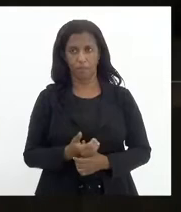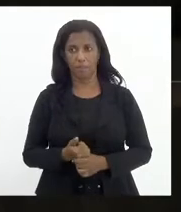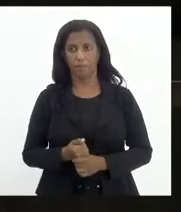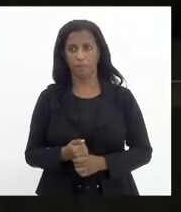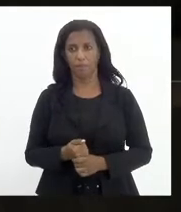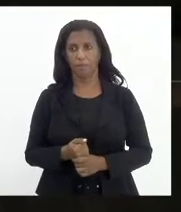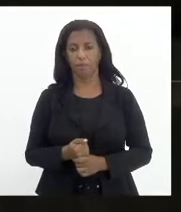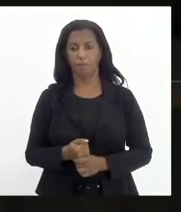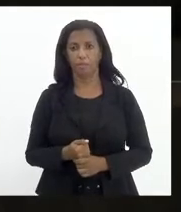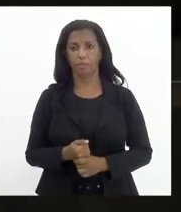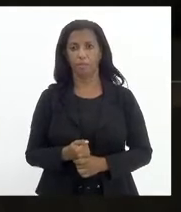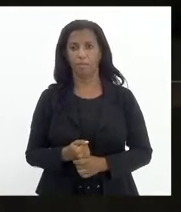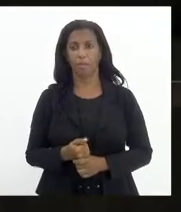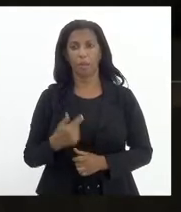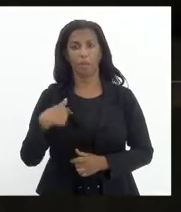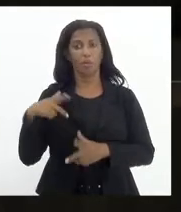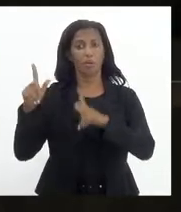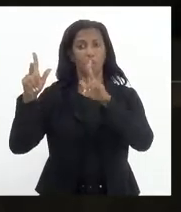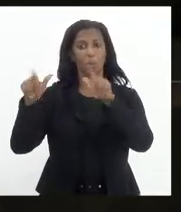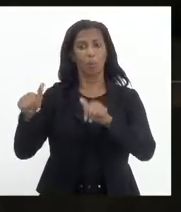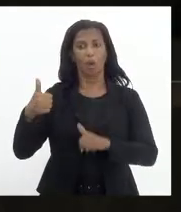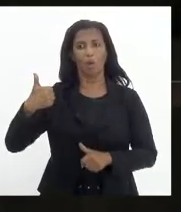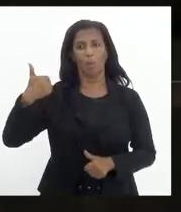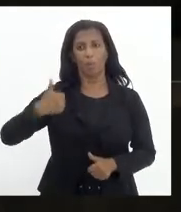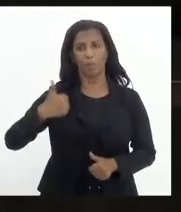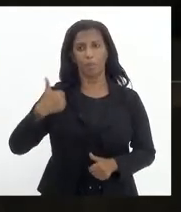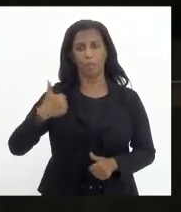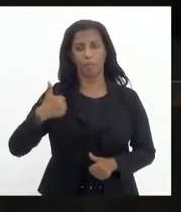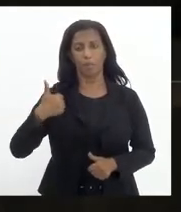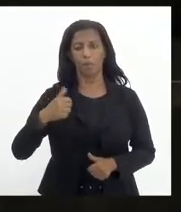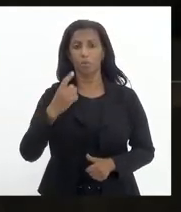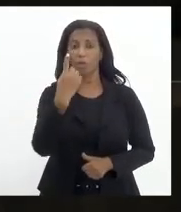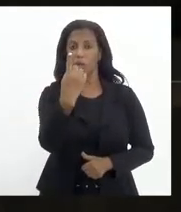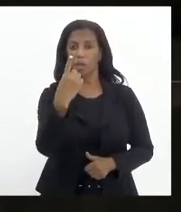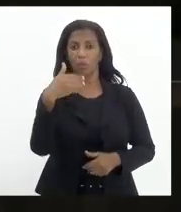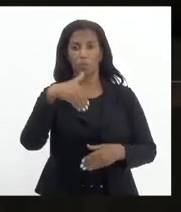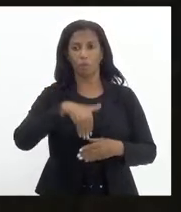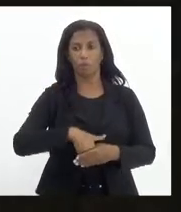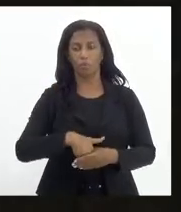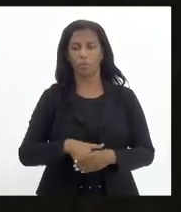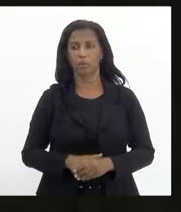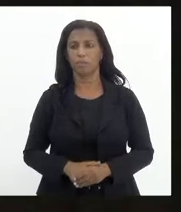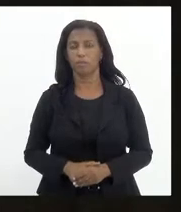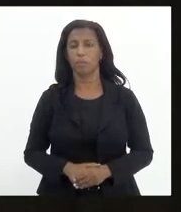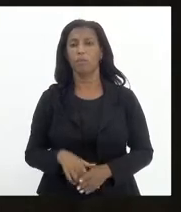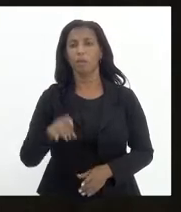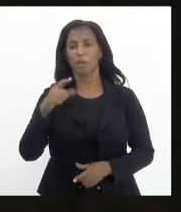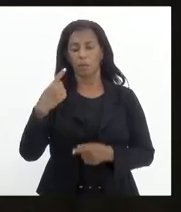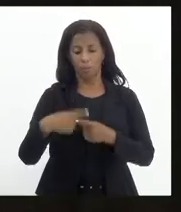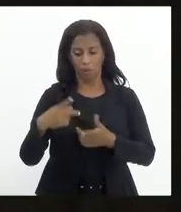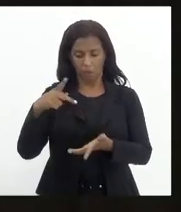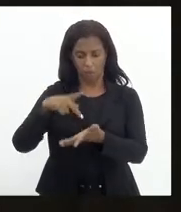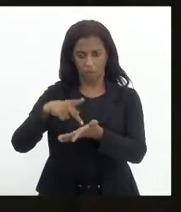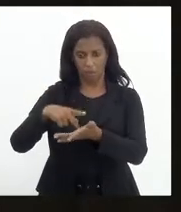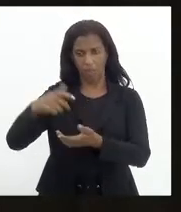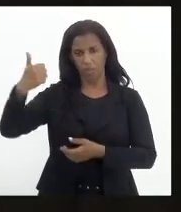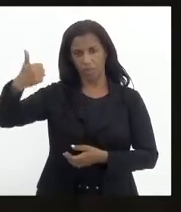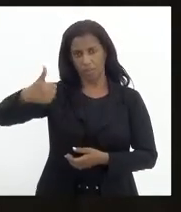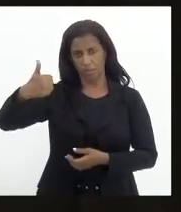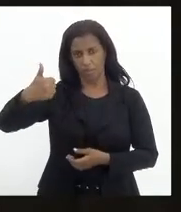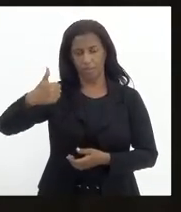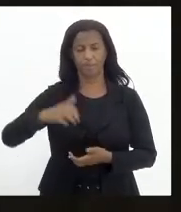fazer como eu fiz com o primeiro, apesar que só tem mais um para votar. É porque, na verdade, presidente, ele está em primeira, né?